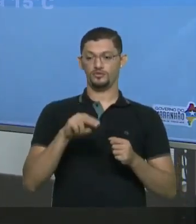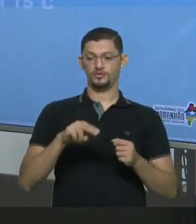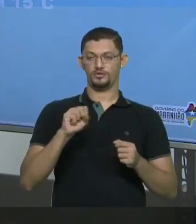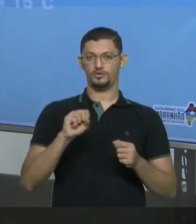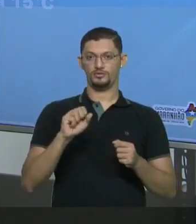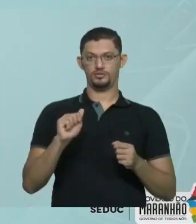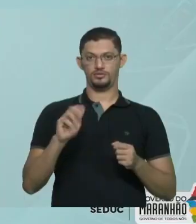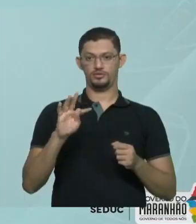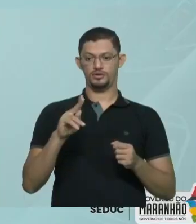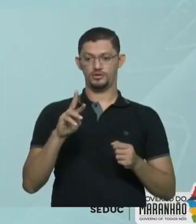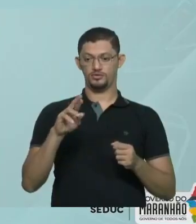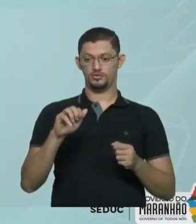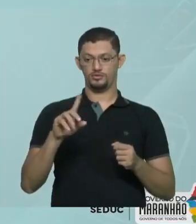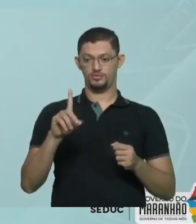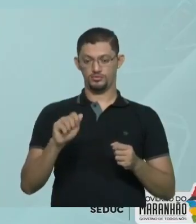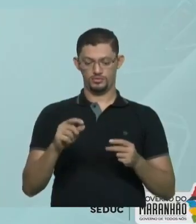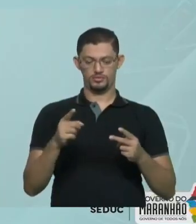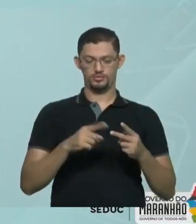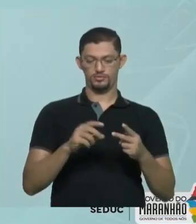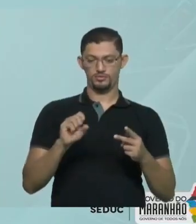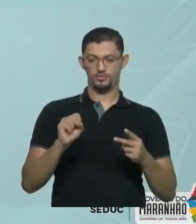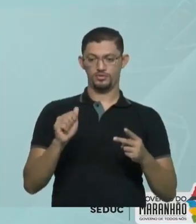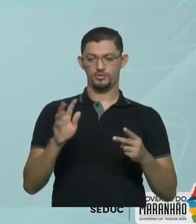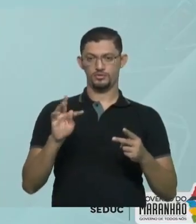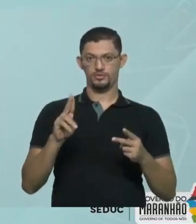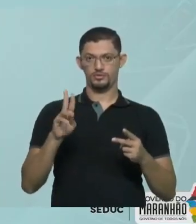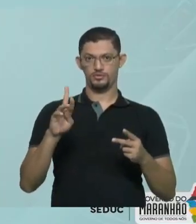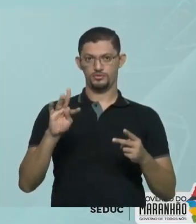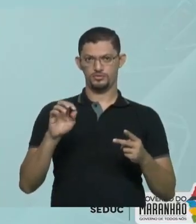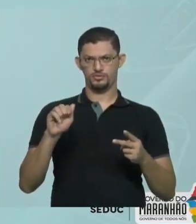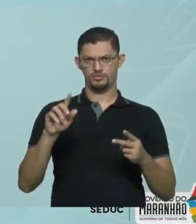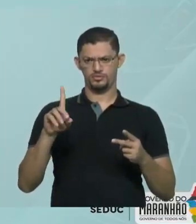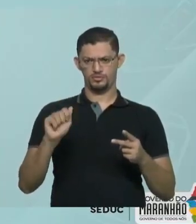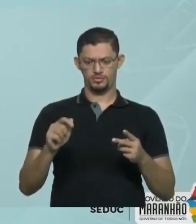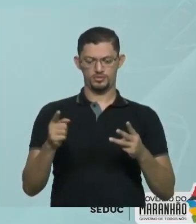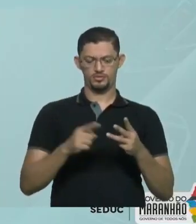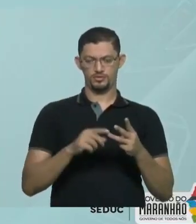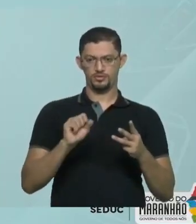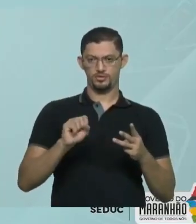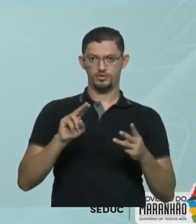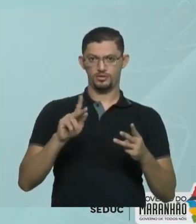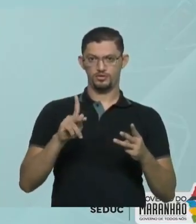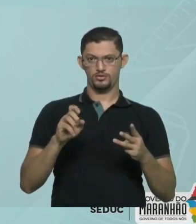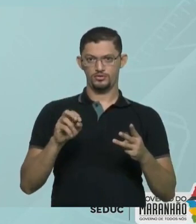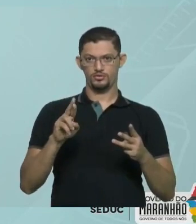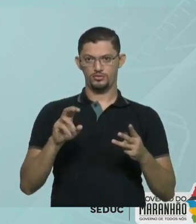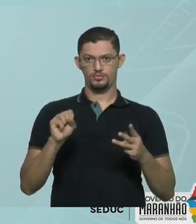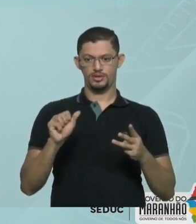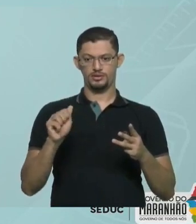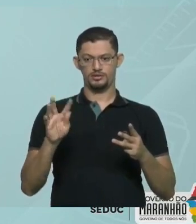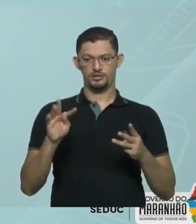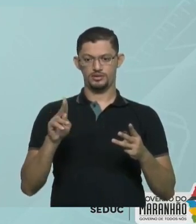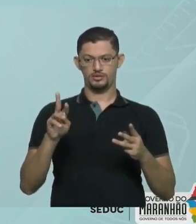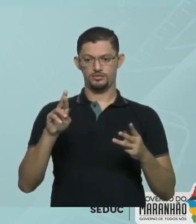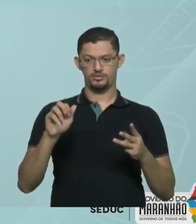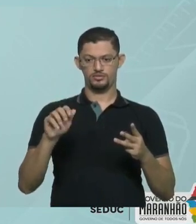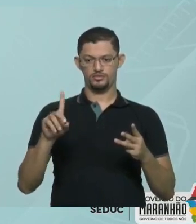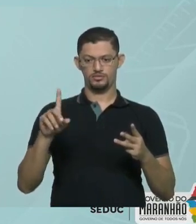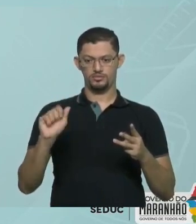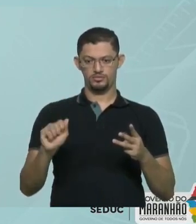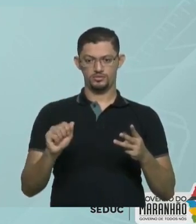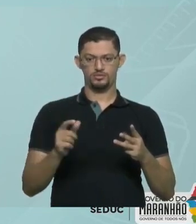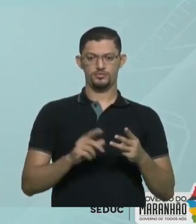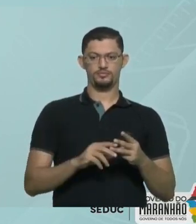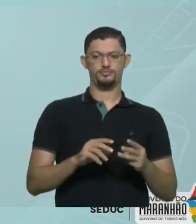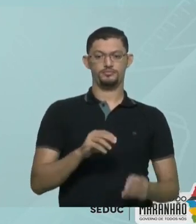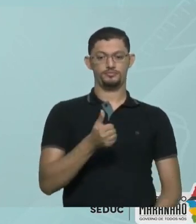Solução Saturada E solução Super saturada Vamos fazer um recapitulo Então eu tenho Mil gramas de água